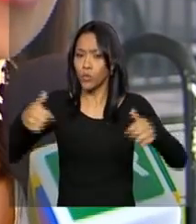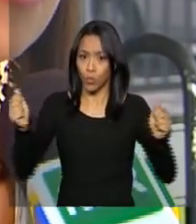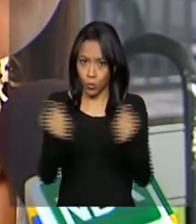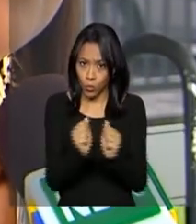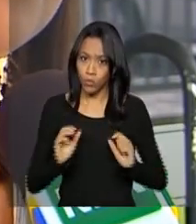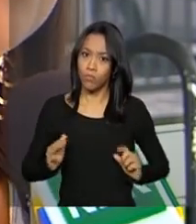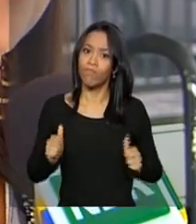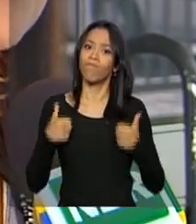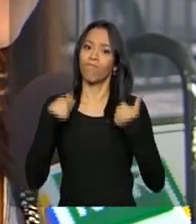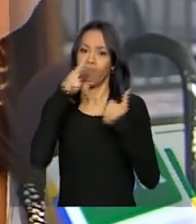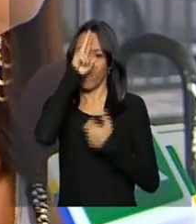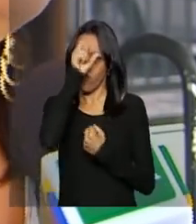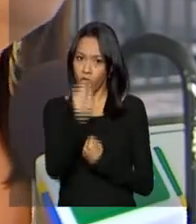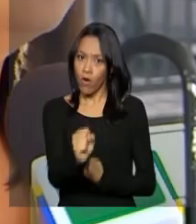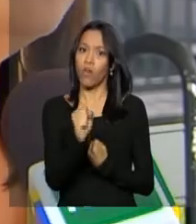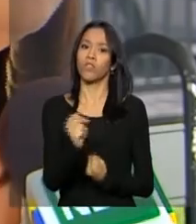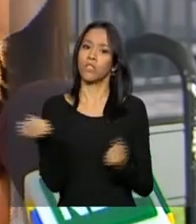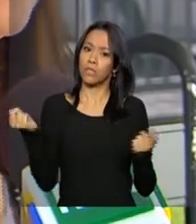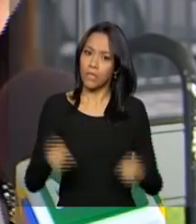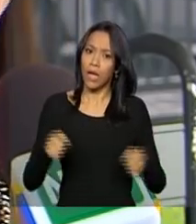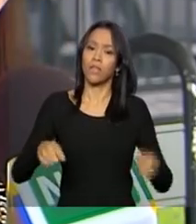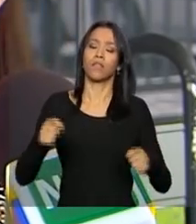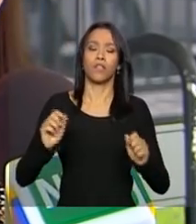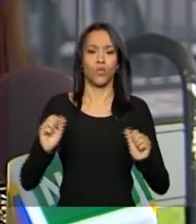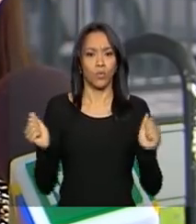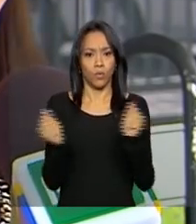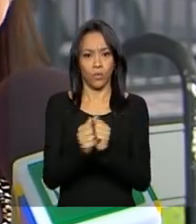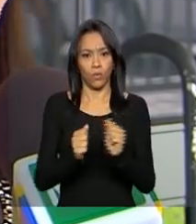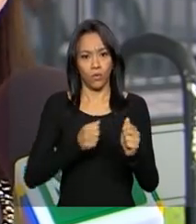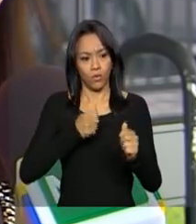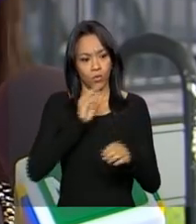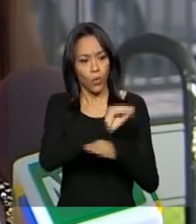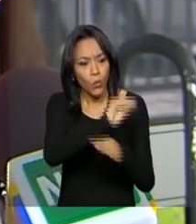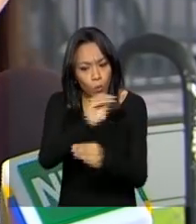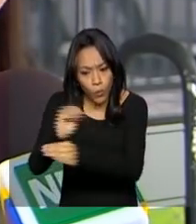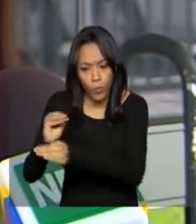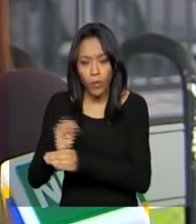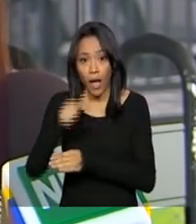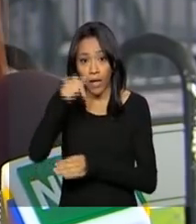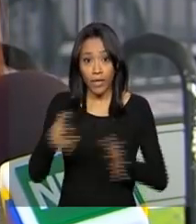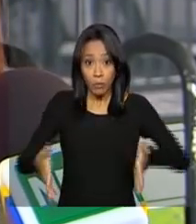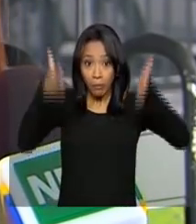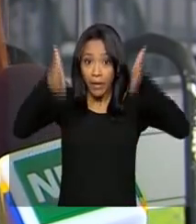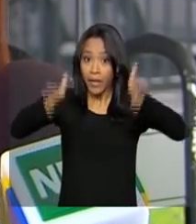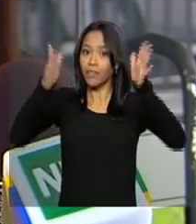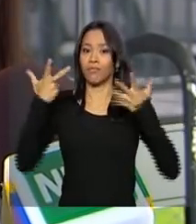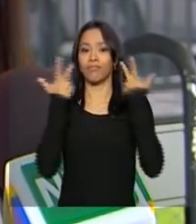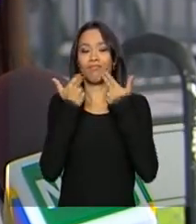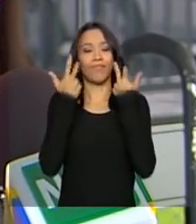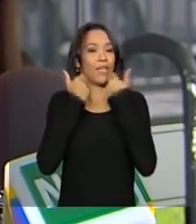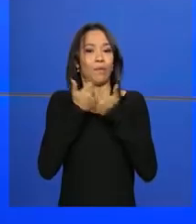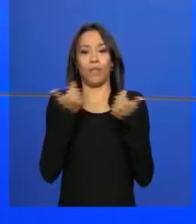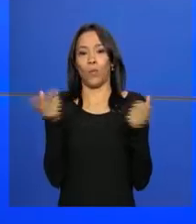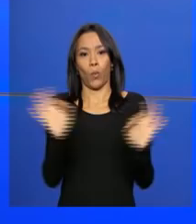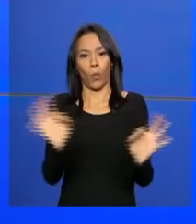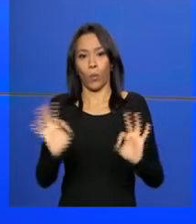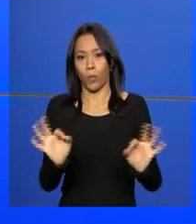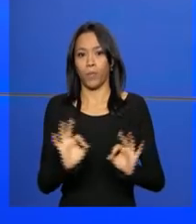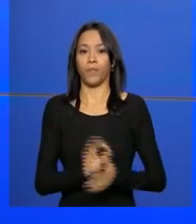mais fortes. Fazemos tudo junto e aqui no nosso prédio até agora está tudo tranquilo, sem nenhum foco.